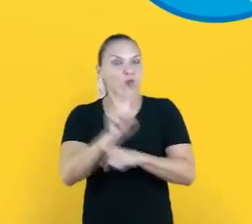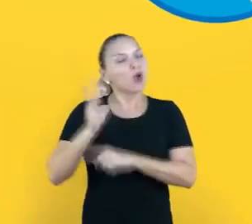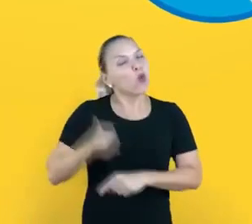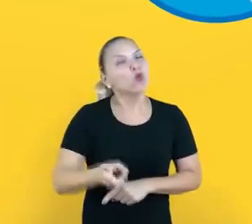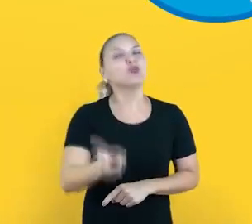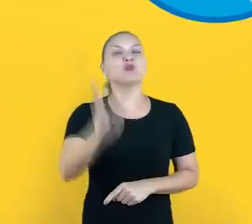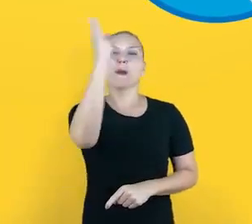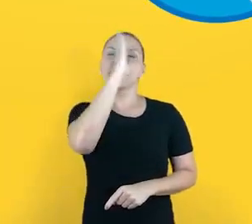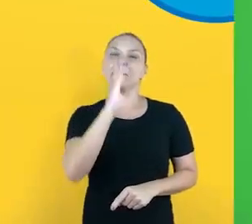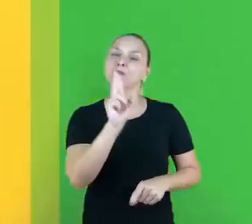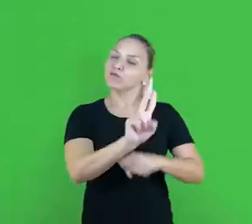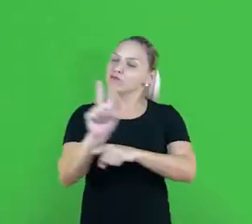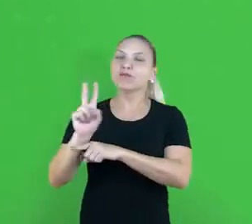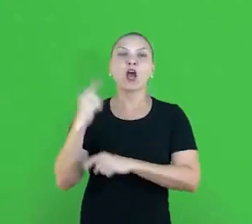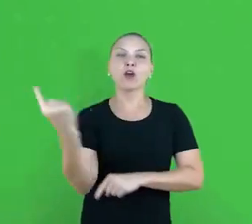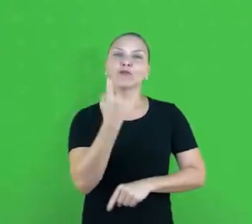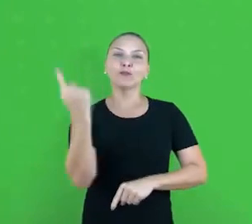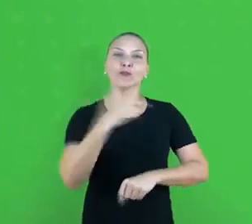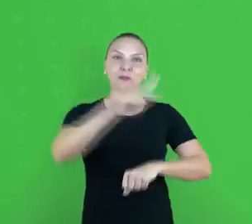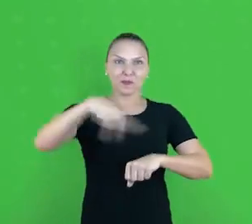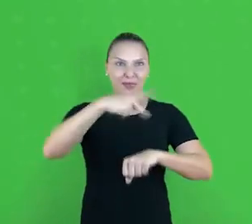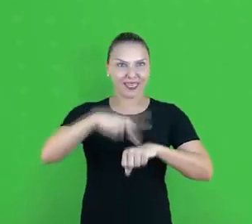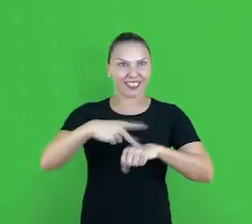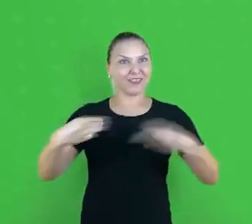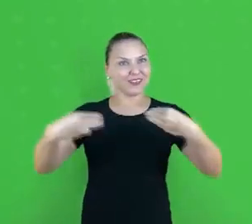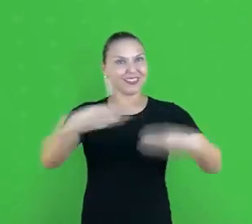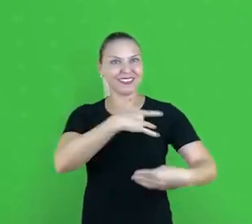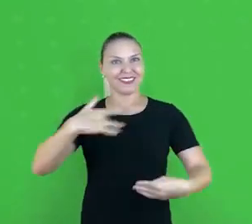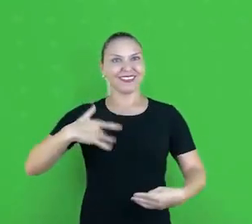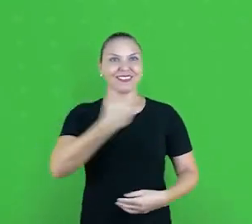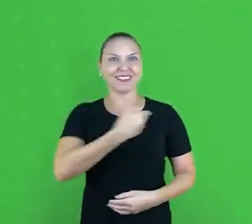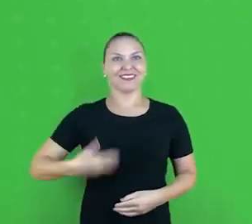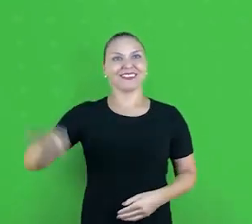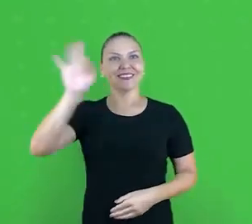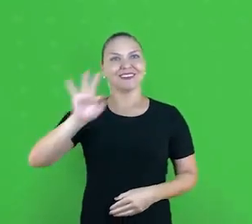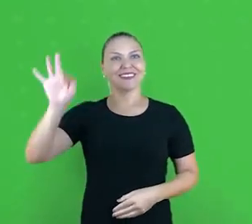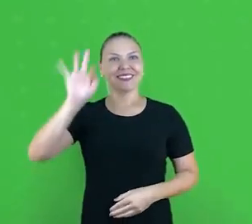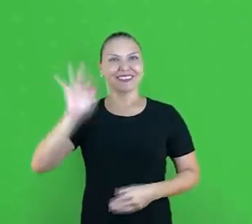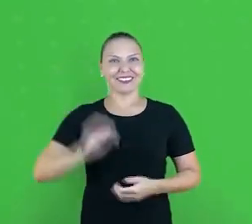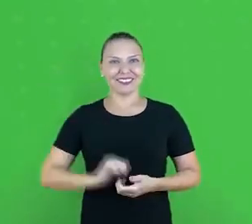os cuidados devem continuar. Brasil imunizado. Somos uma só nação. Ministério da Saúde. Governo Federal.